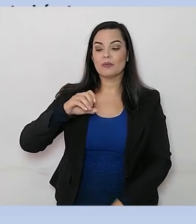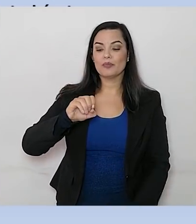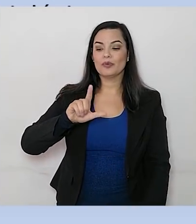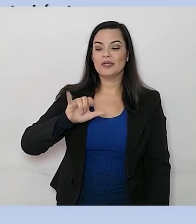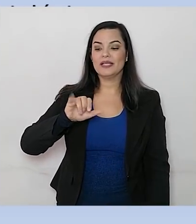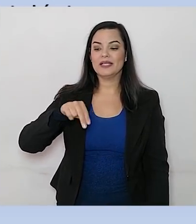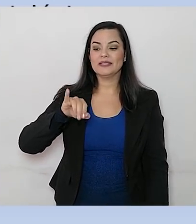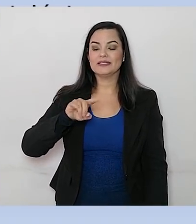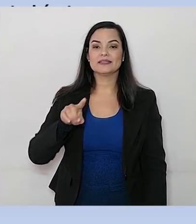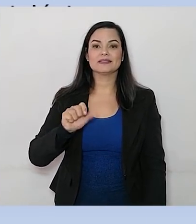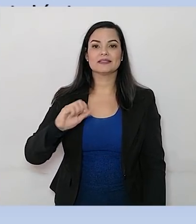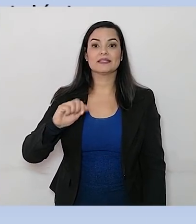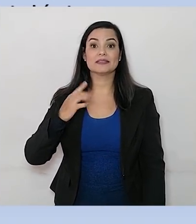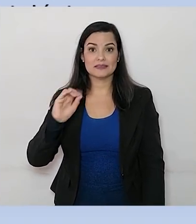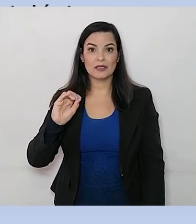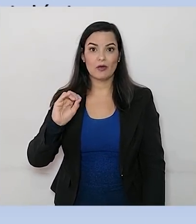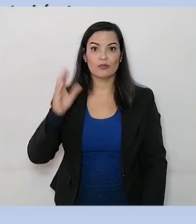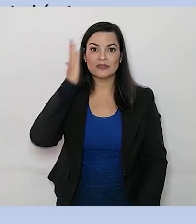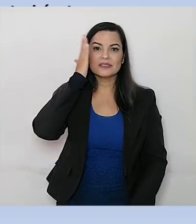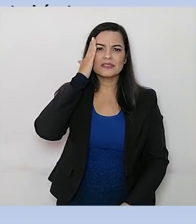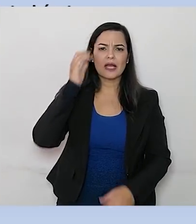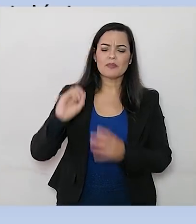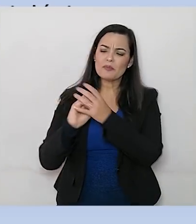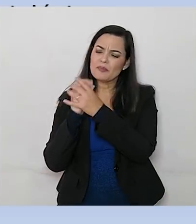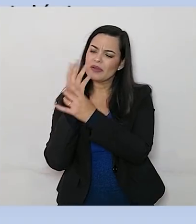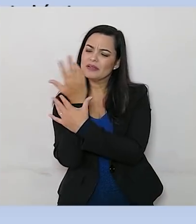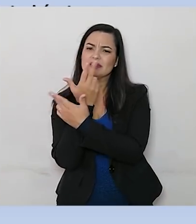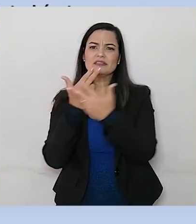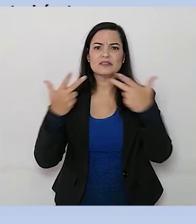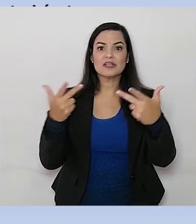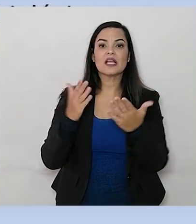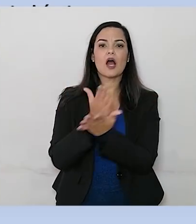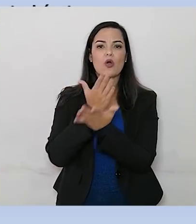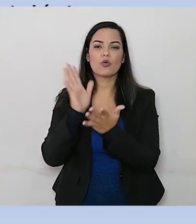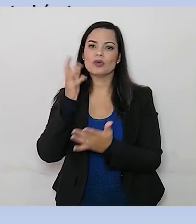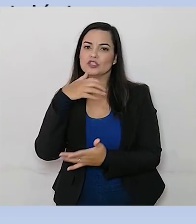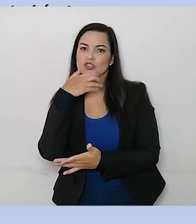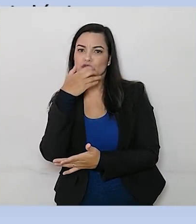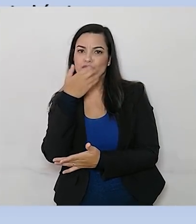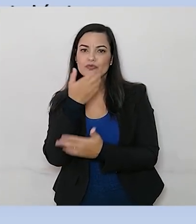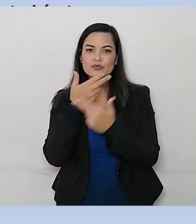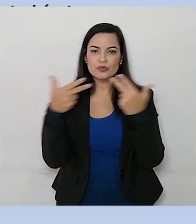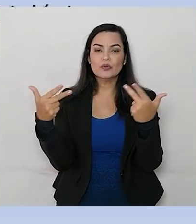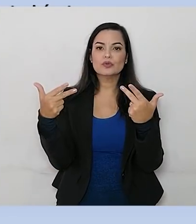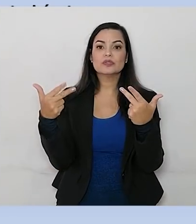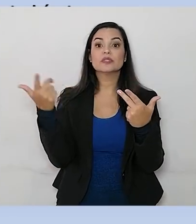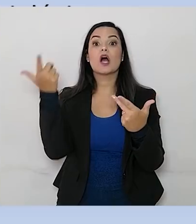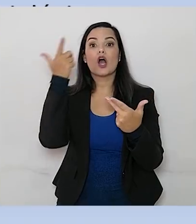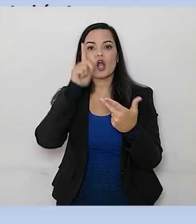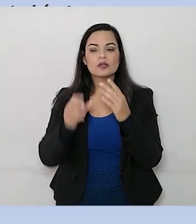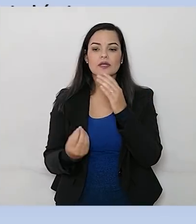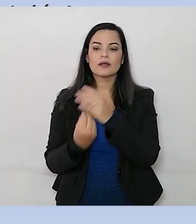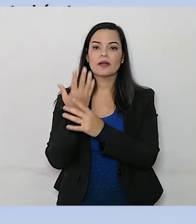de alguns alimentos, ou até mesmo de muitas espécies de plantas, elas só conseguem se reproduzir por conta desses